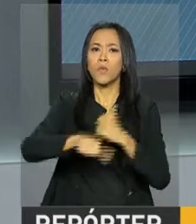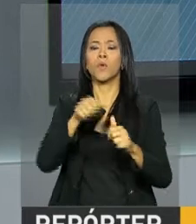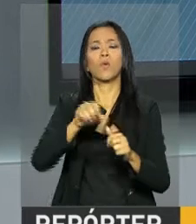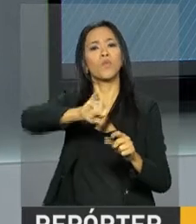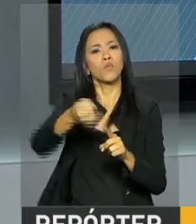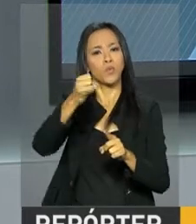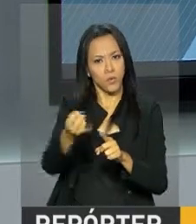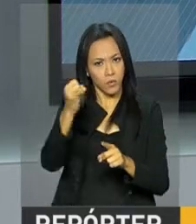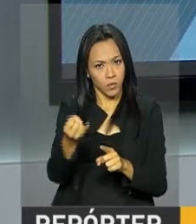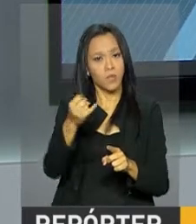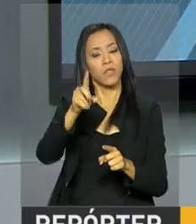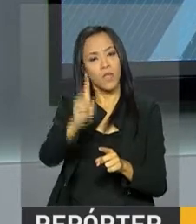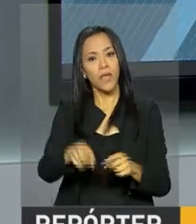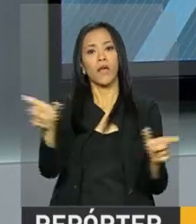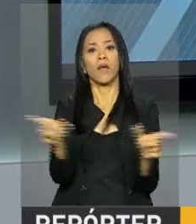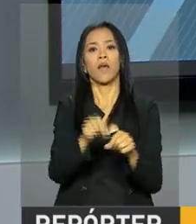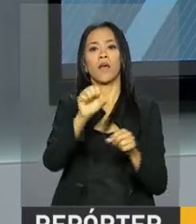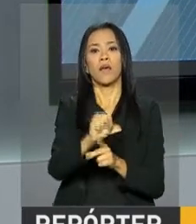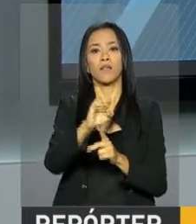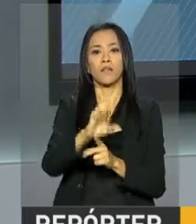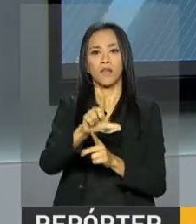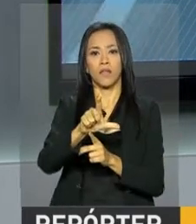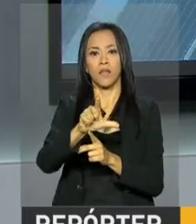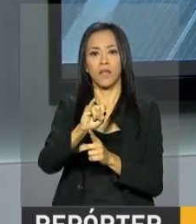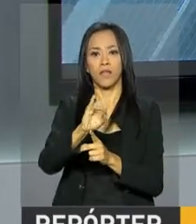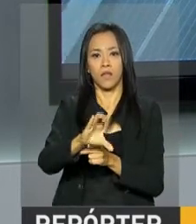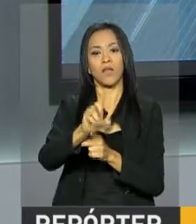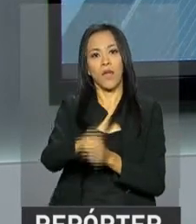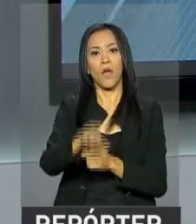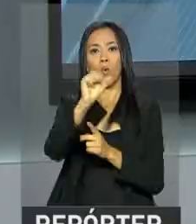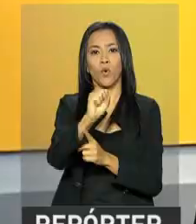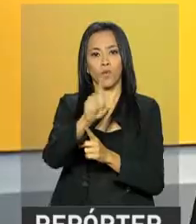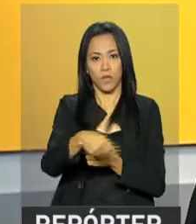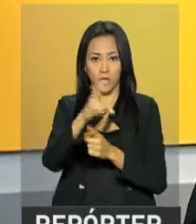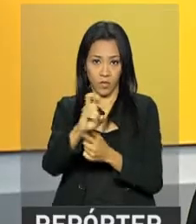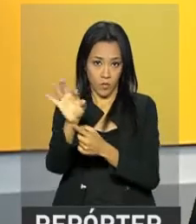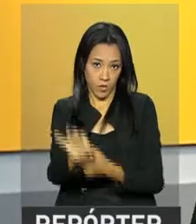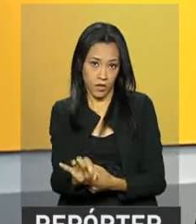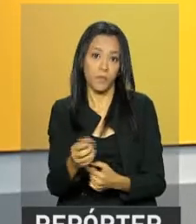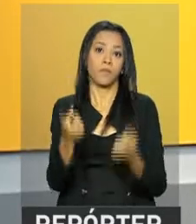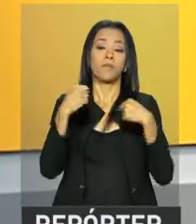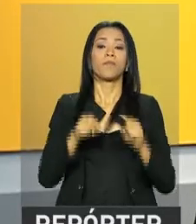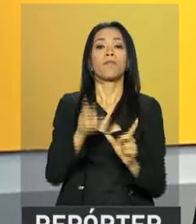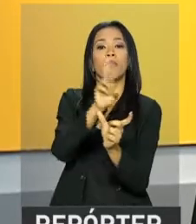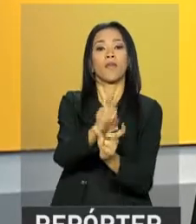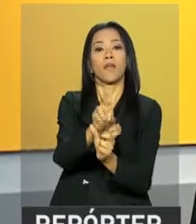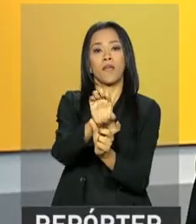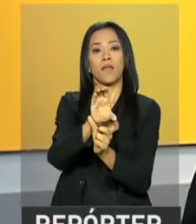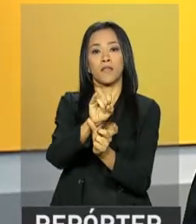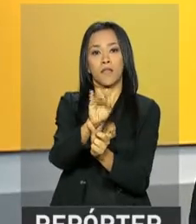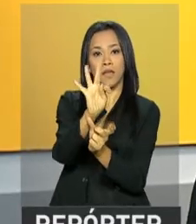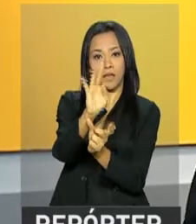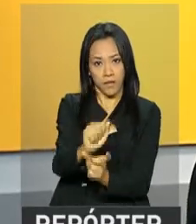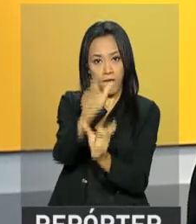juros da economia, a Selic mantida em 8,5%. E a Receita Federal deve abrir